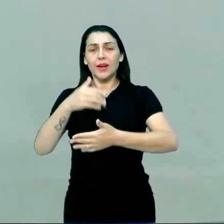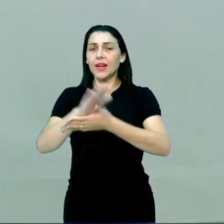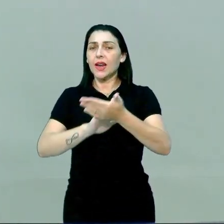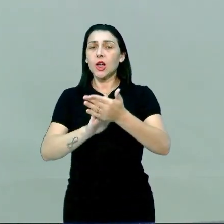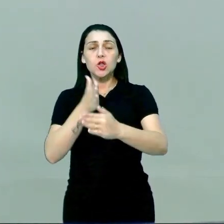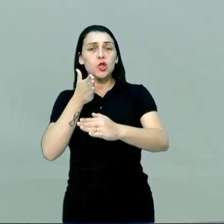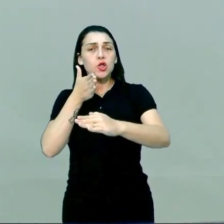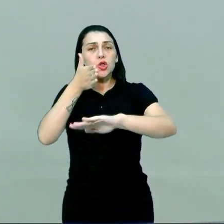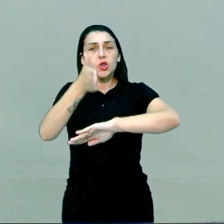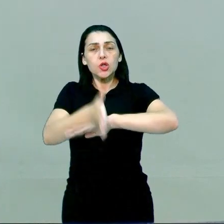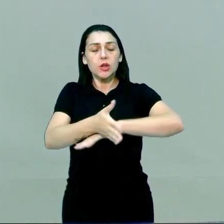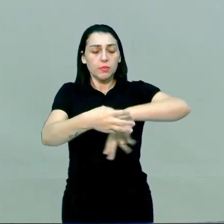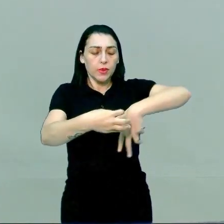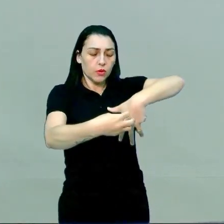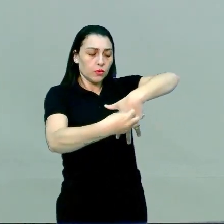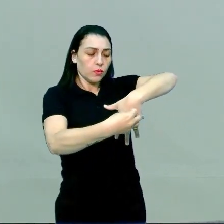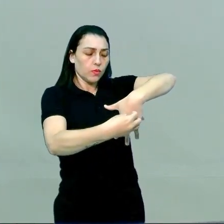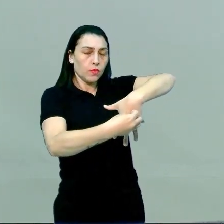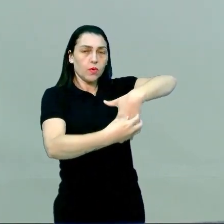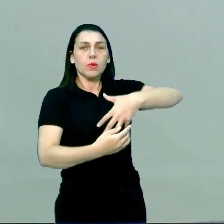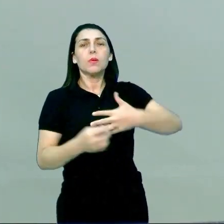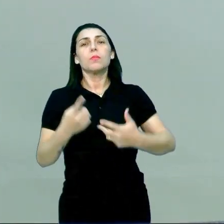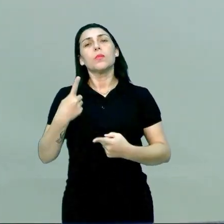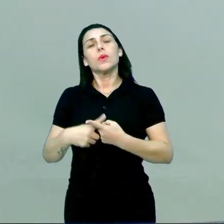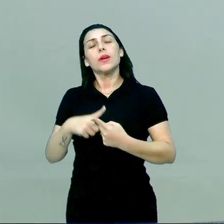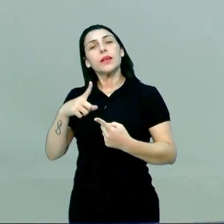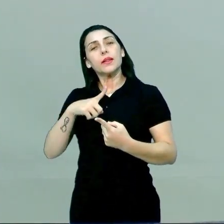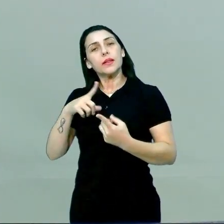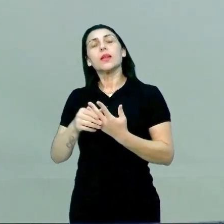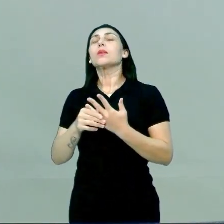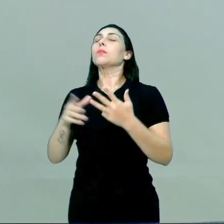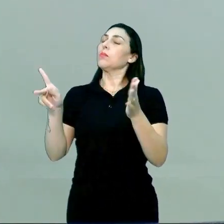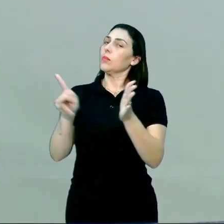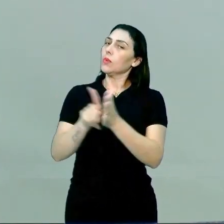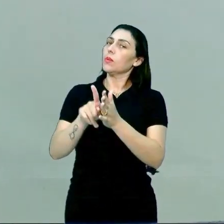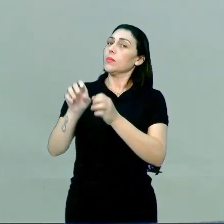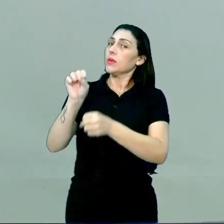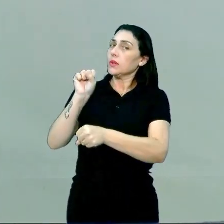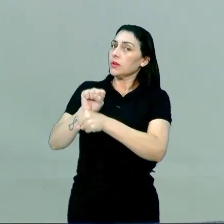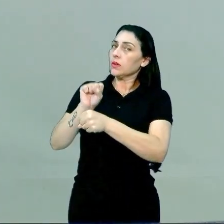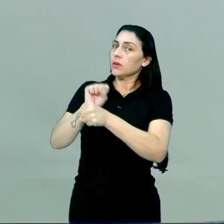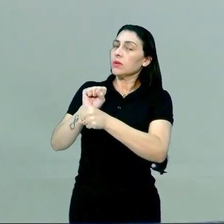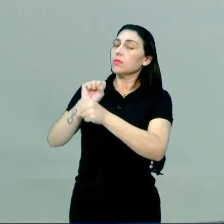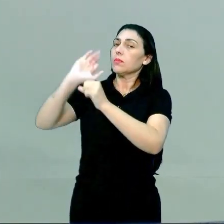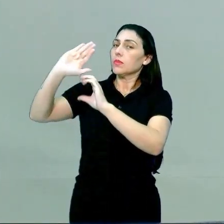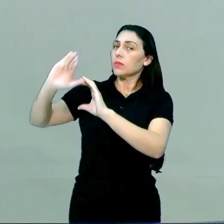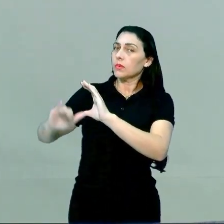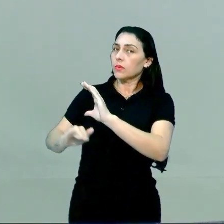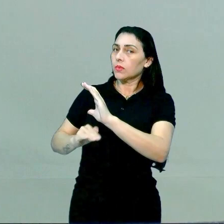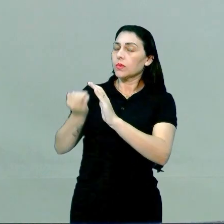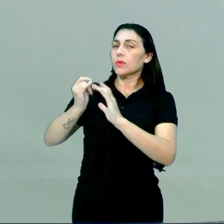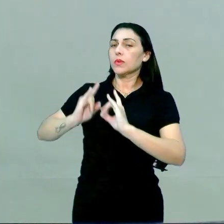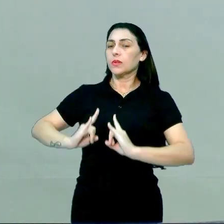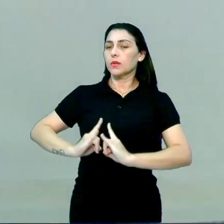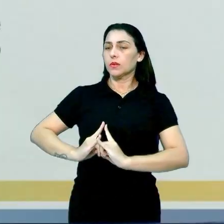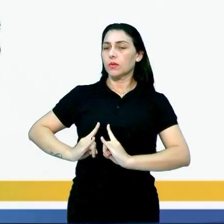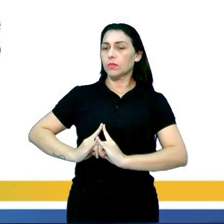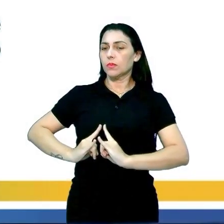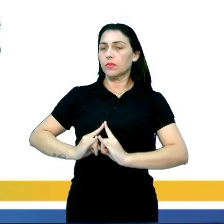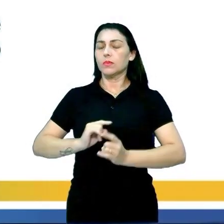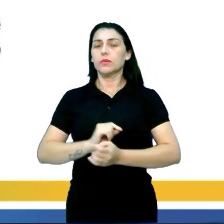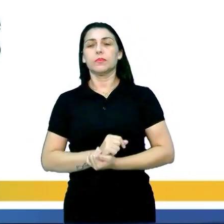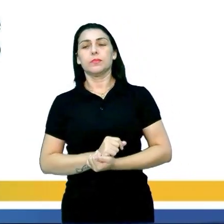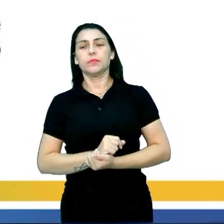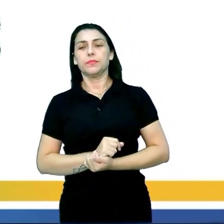diretamente no órgão, porque tem receptores específicos esperando receber esses hormônios, tá